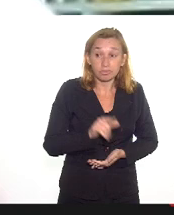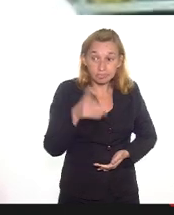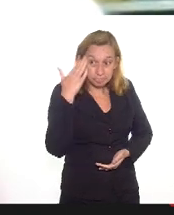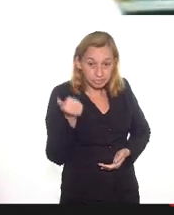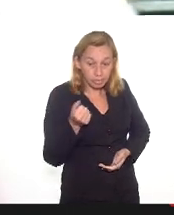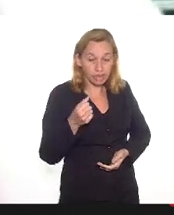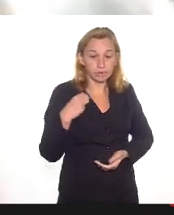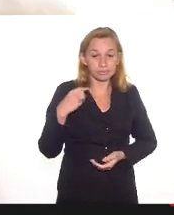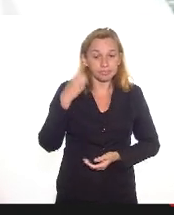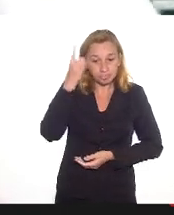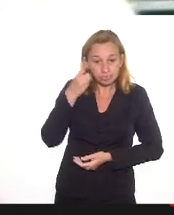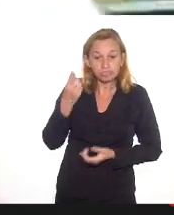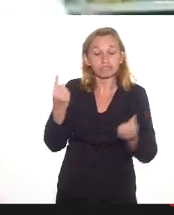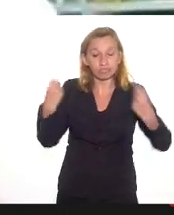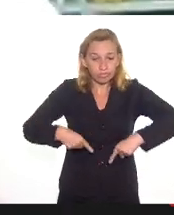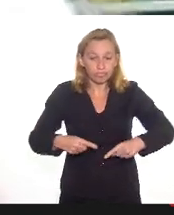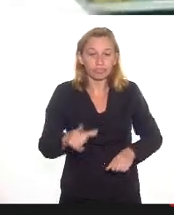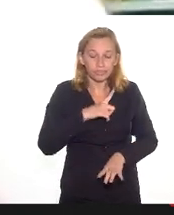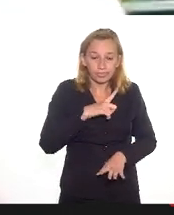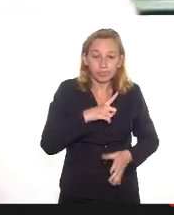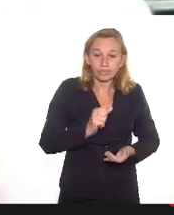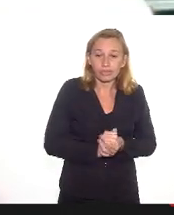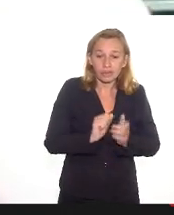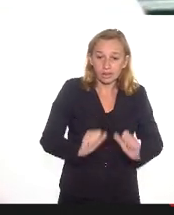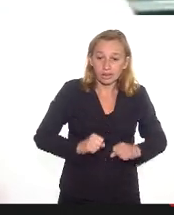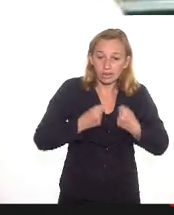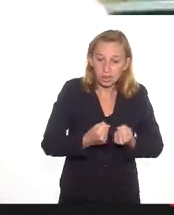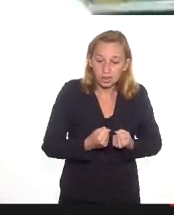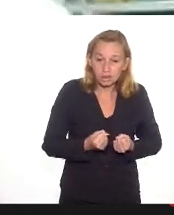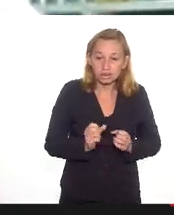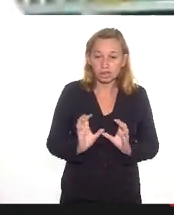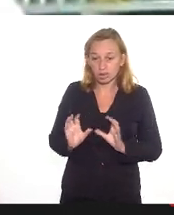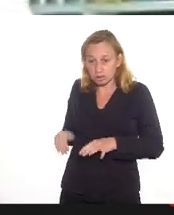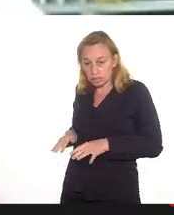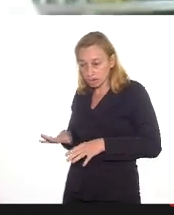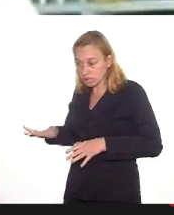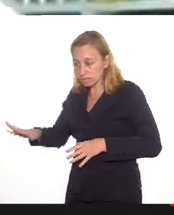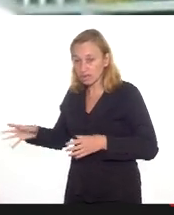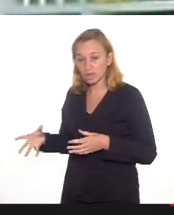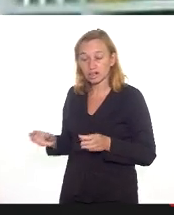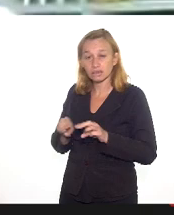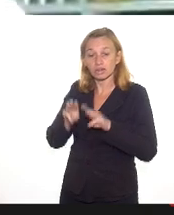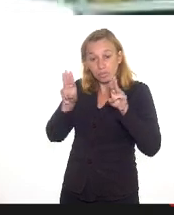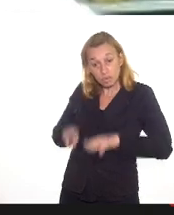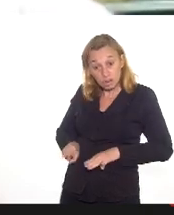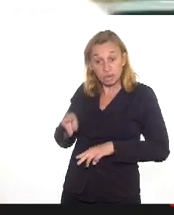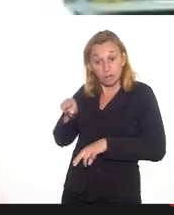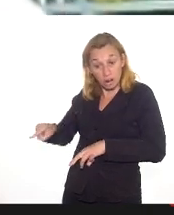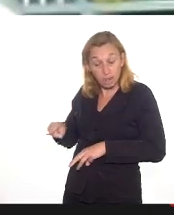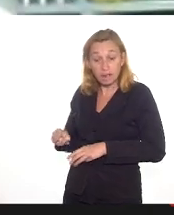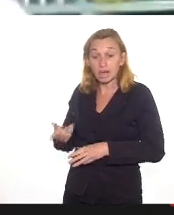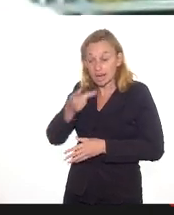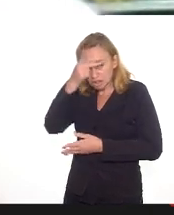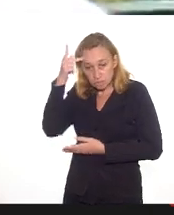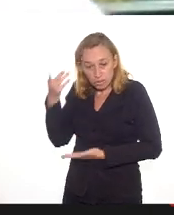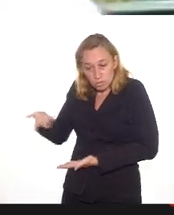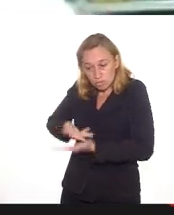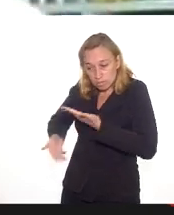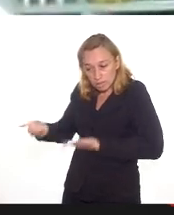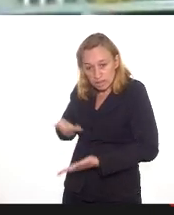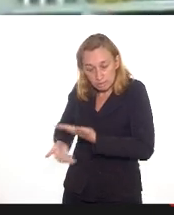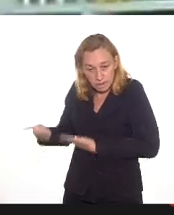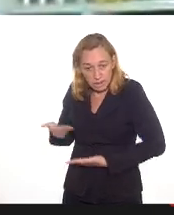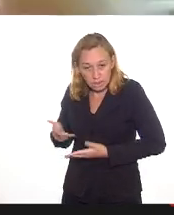Enfim, a gente tem um desafio de sermos, efetivamente, comunitários, de proporcionar a participação das pessoas, de instigar a